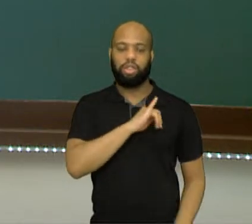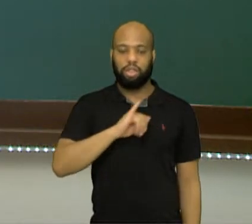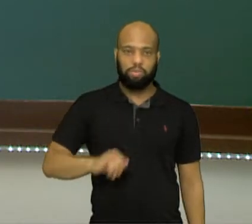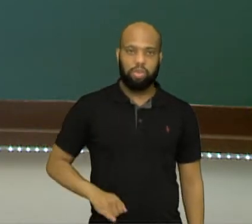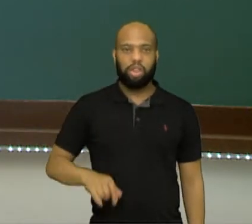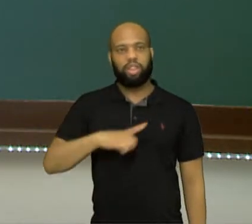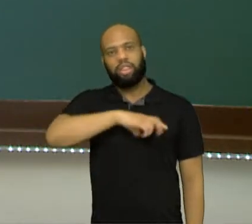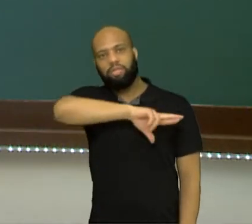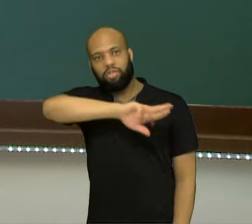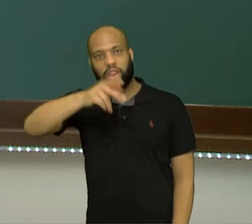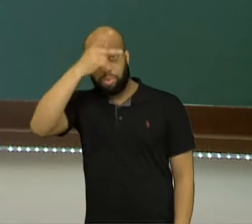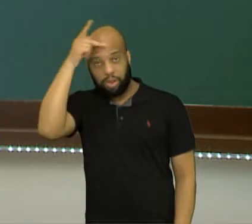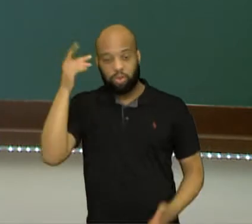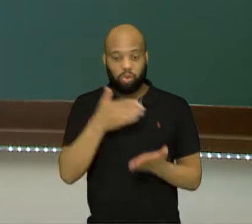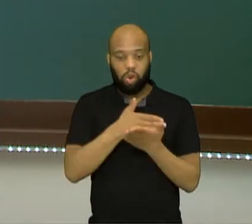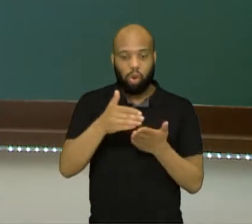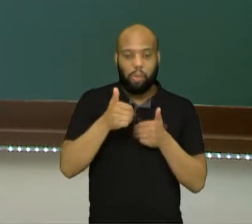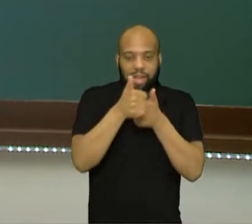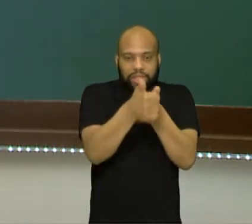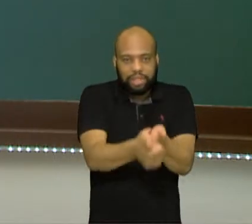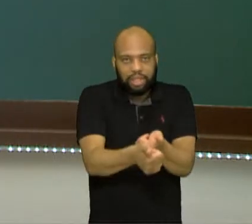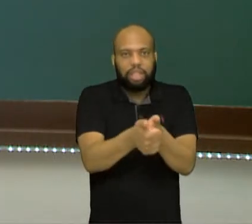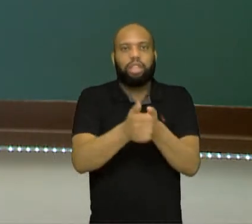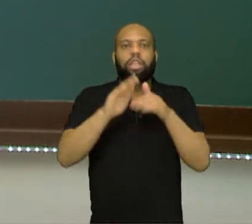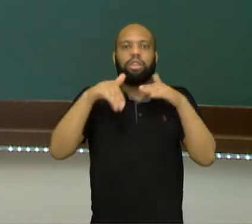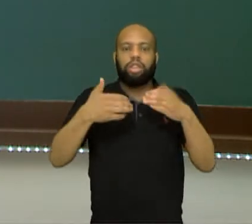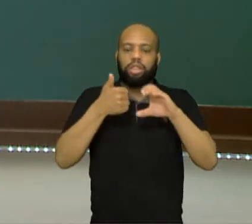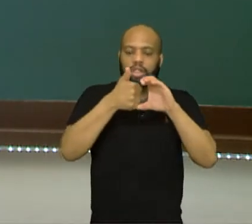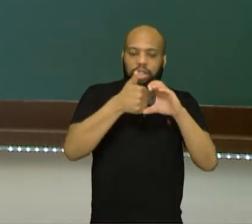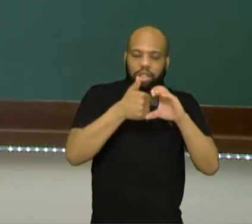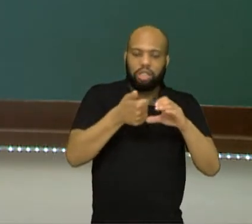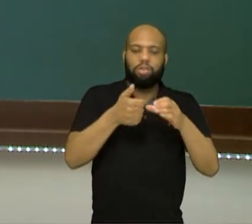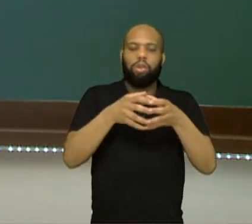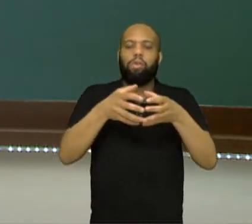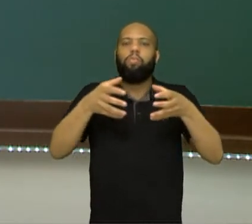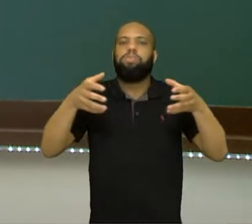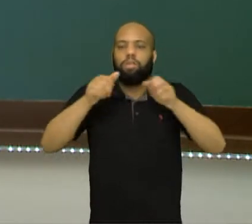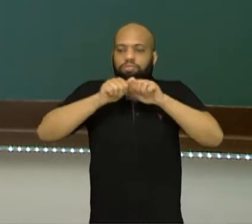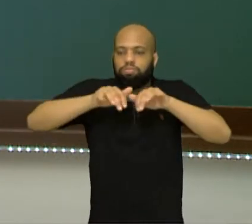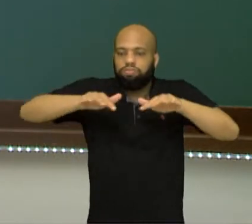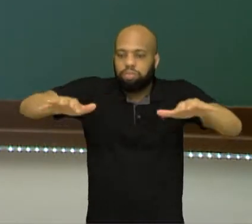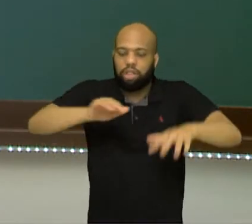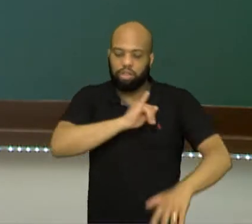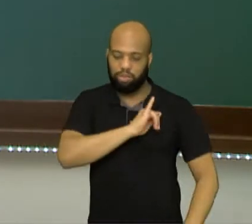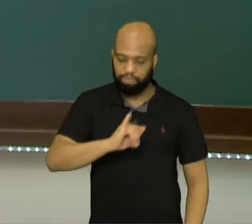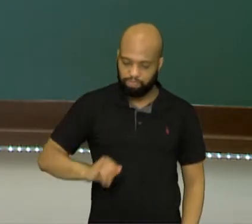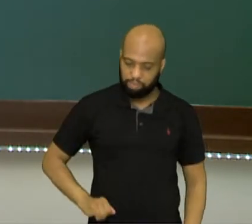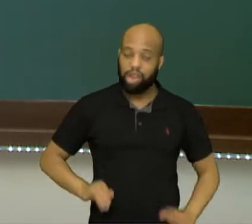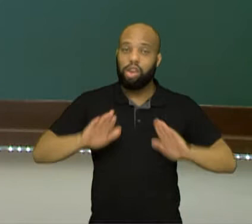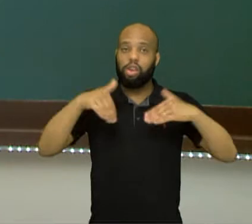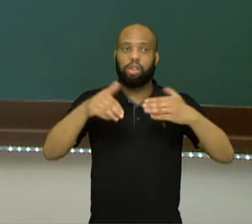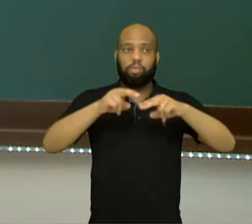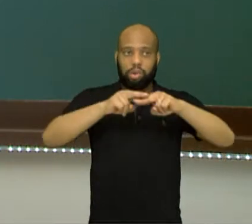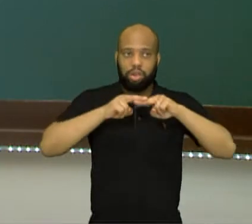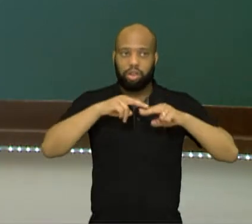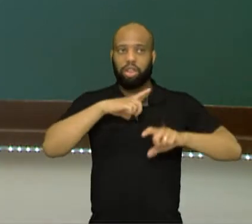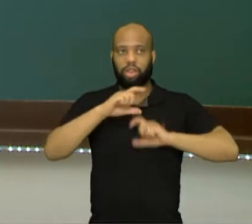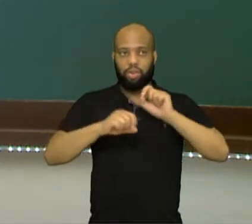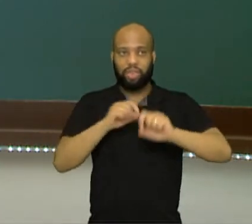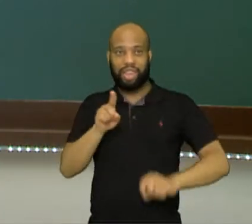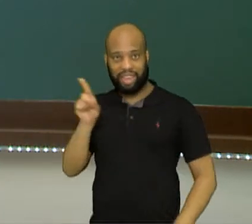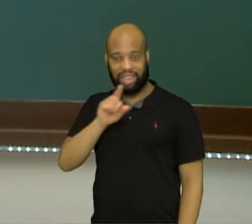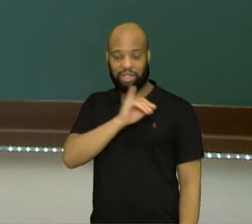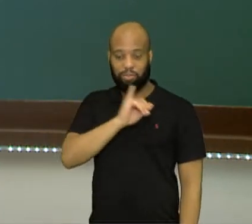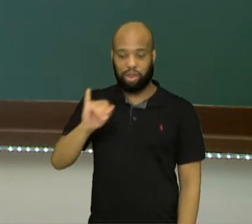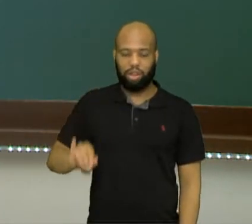vão começar a se tornar cristão, o cristianismo vai crescer dentro do Império e com isso a gente vai ter então o Teodósio